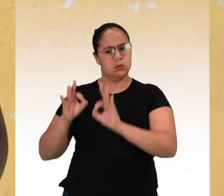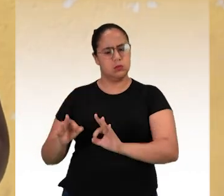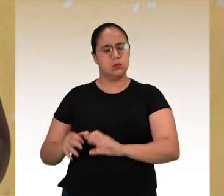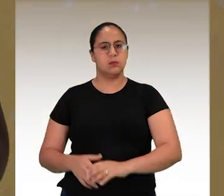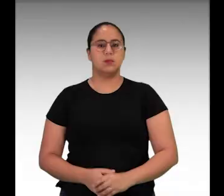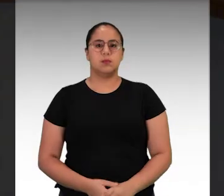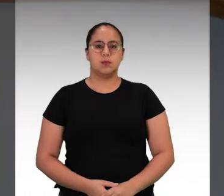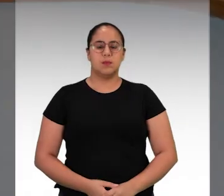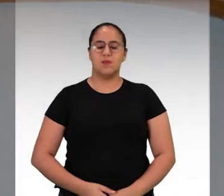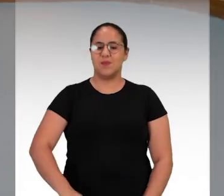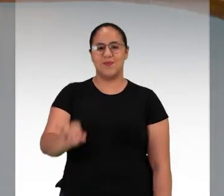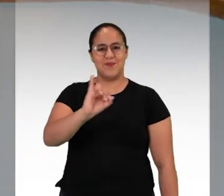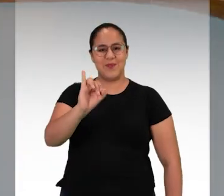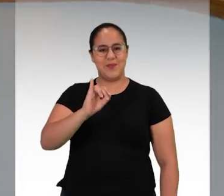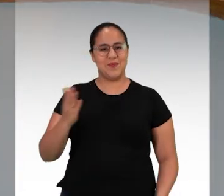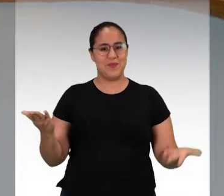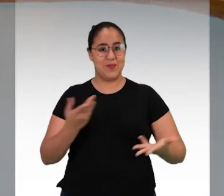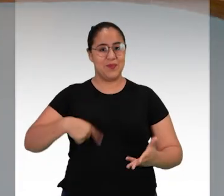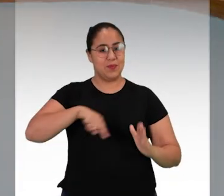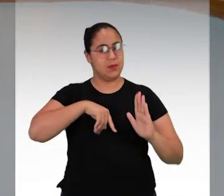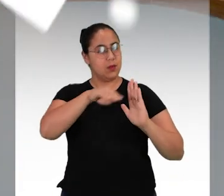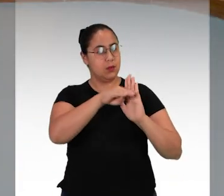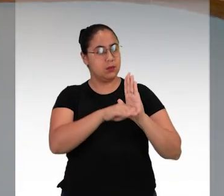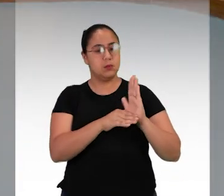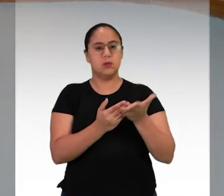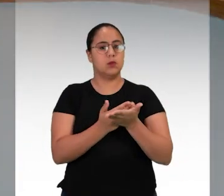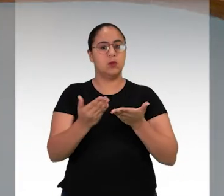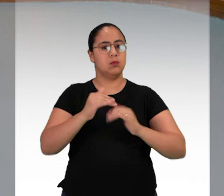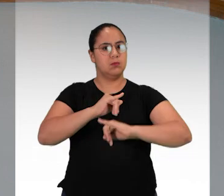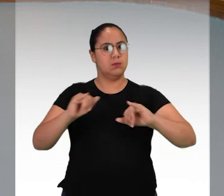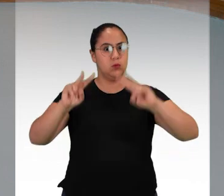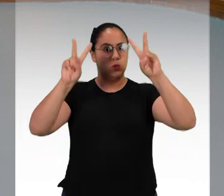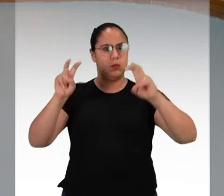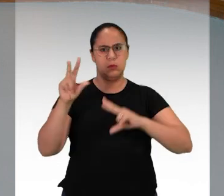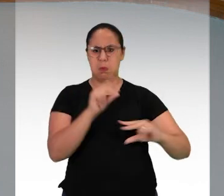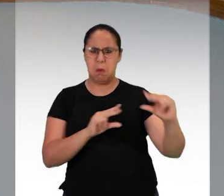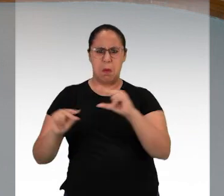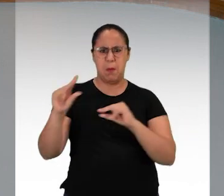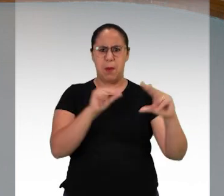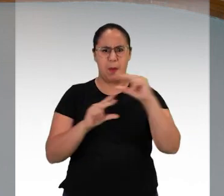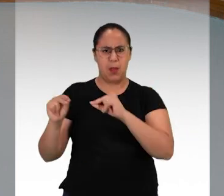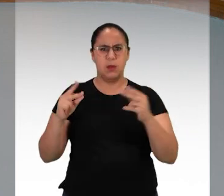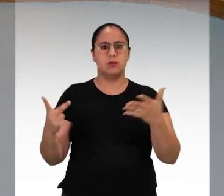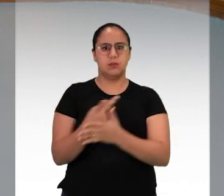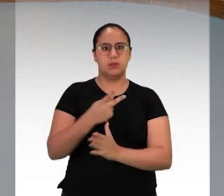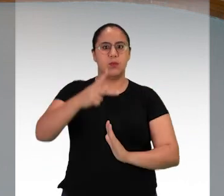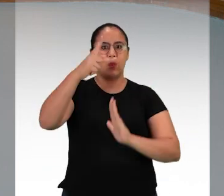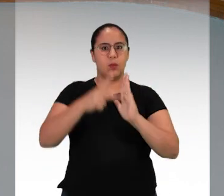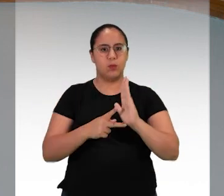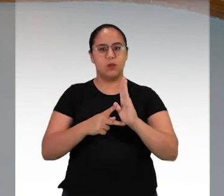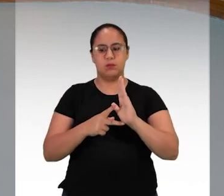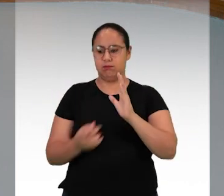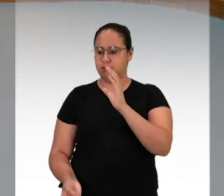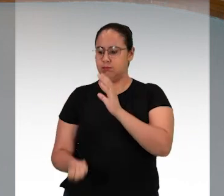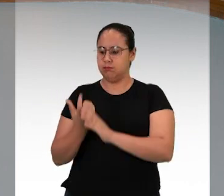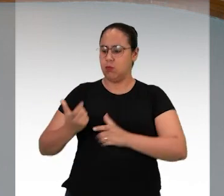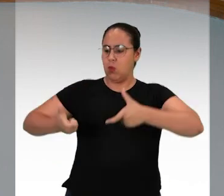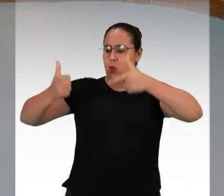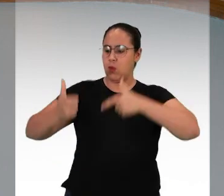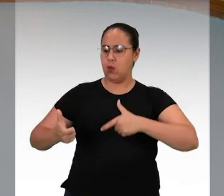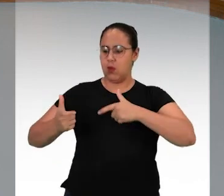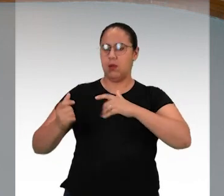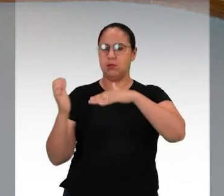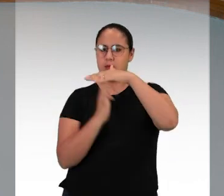da nossa história. Oi pessoal, a gente começa o programa de hoje falando sobre uma polêmica envolvendo um projeto de